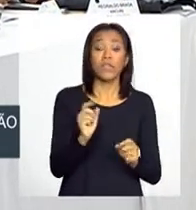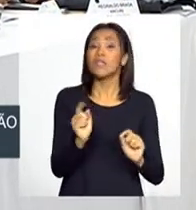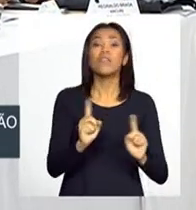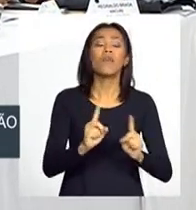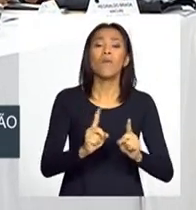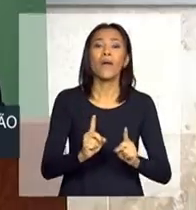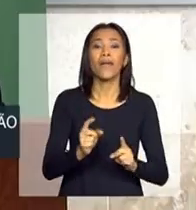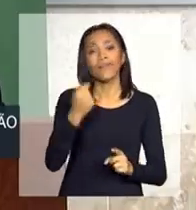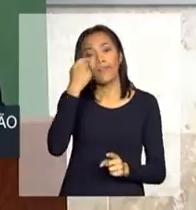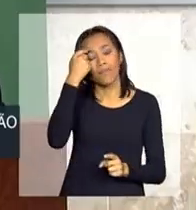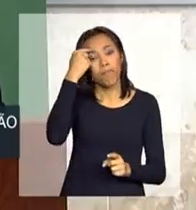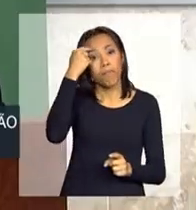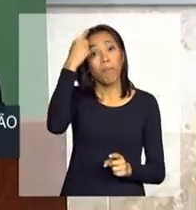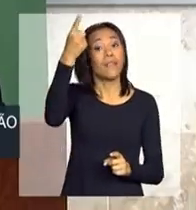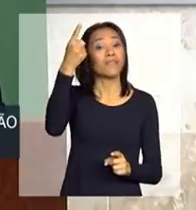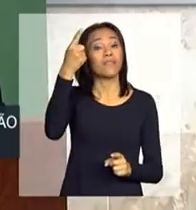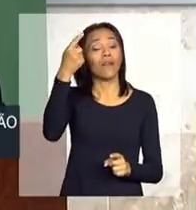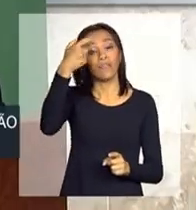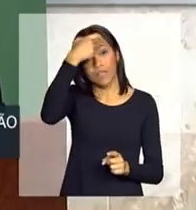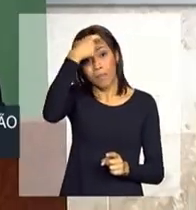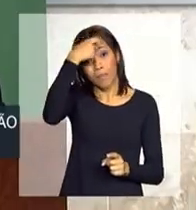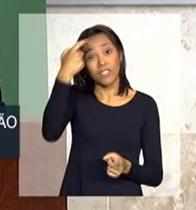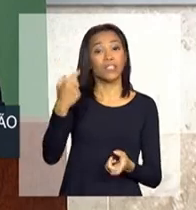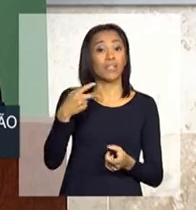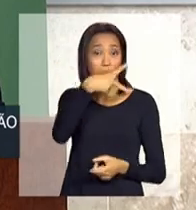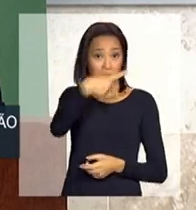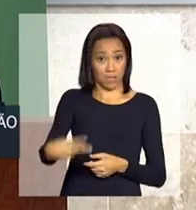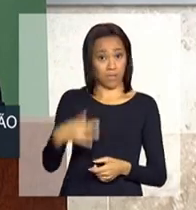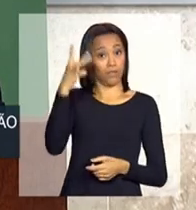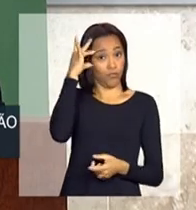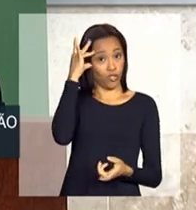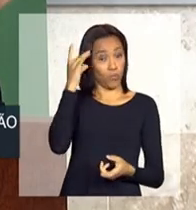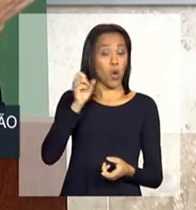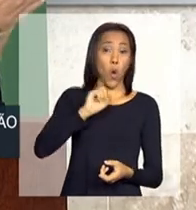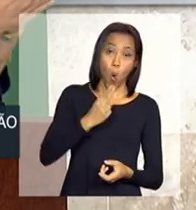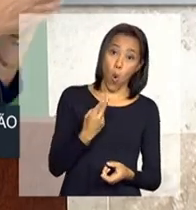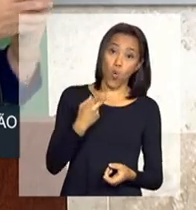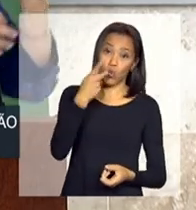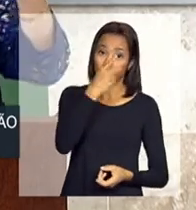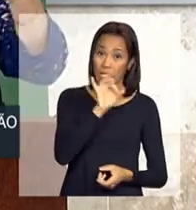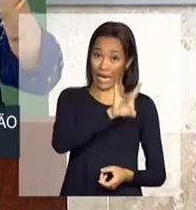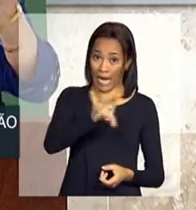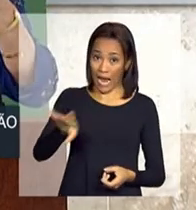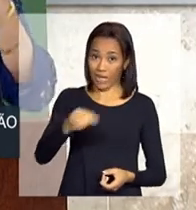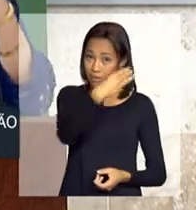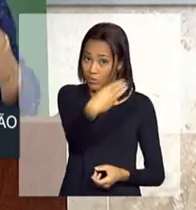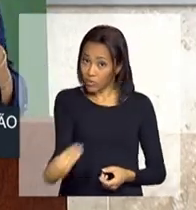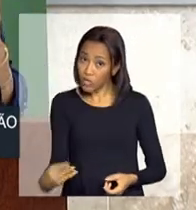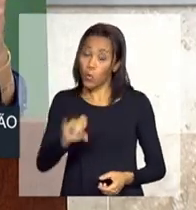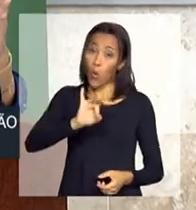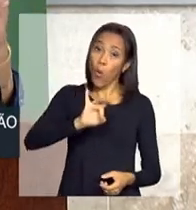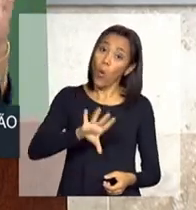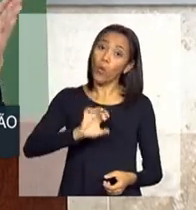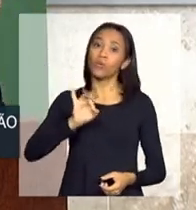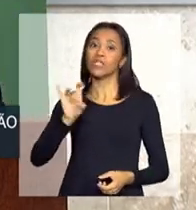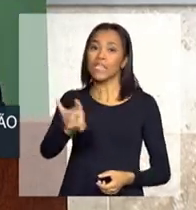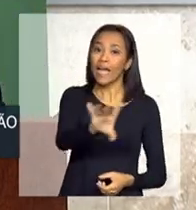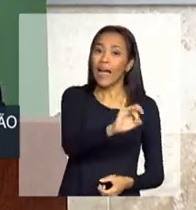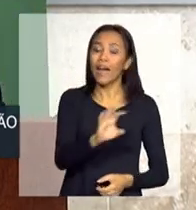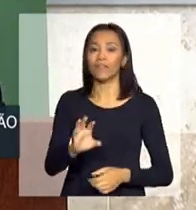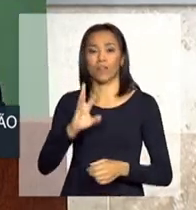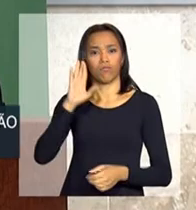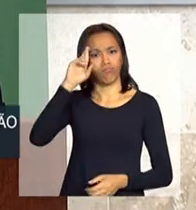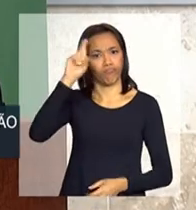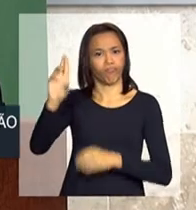cabeça nem da presidência da República, nem dos seus ministros, nem dos seus empresários. Ela só